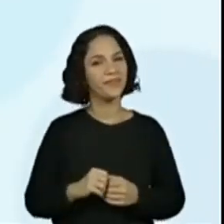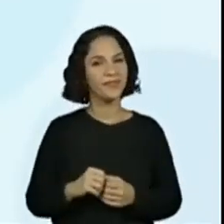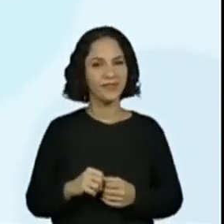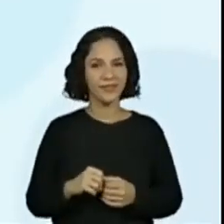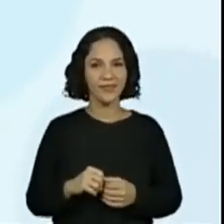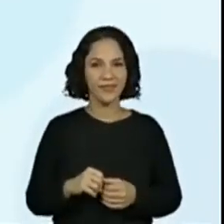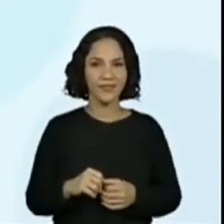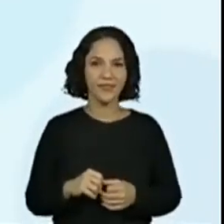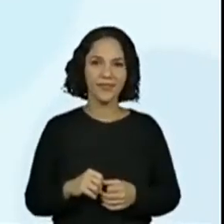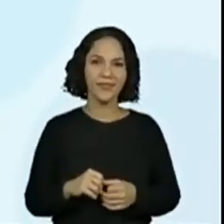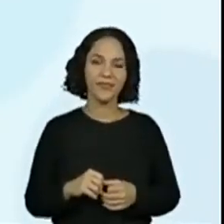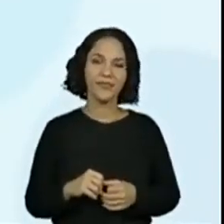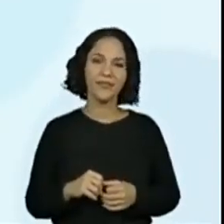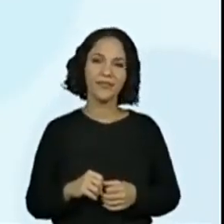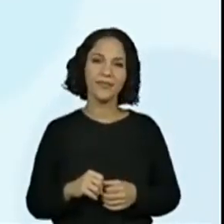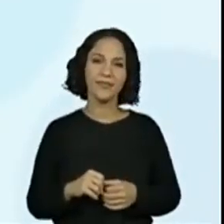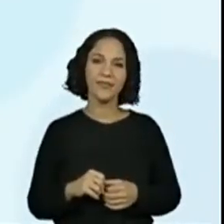só.